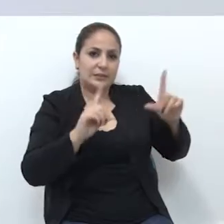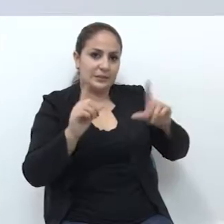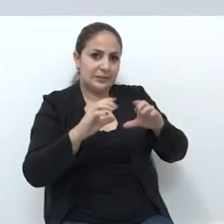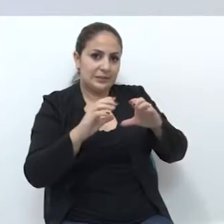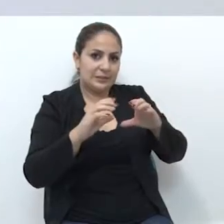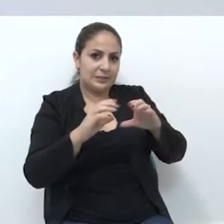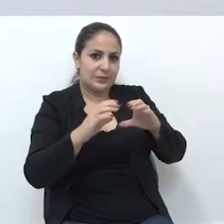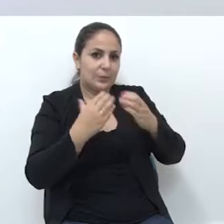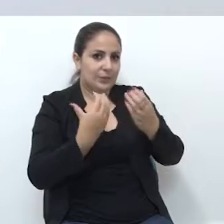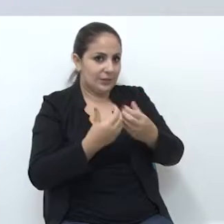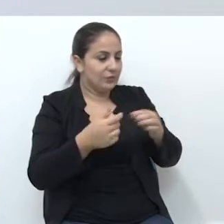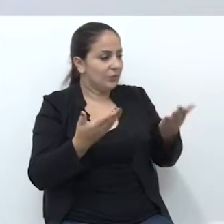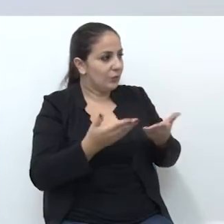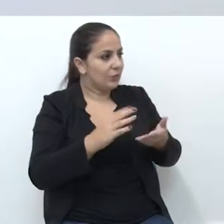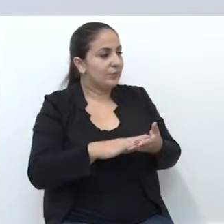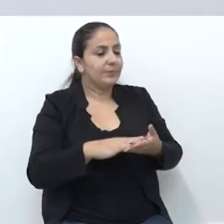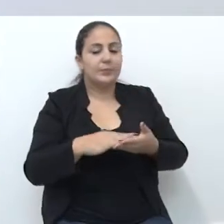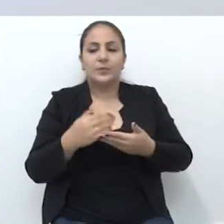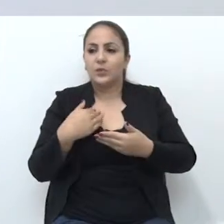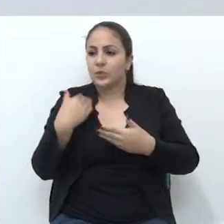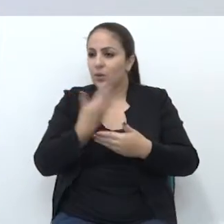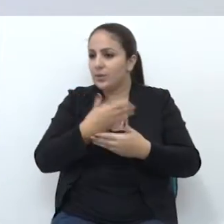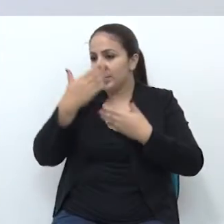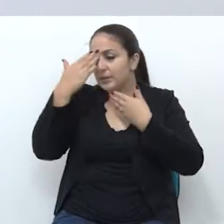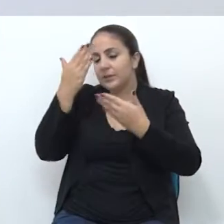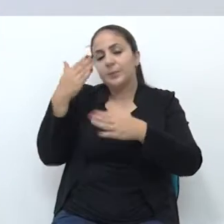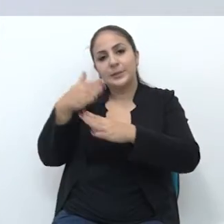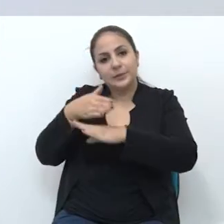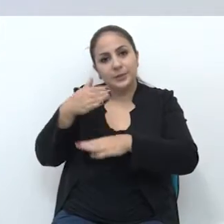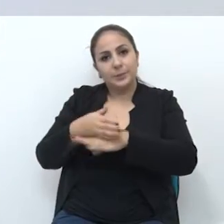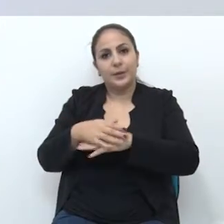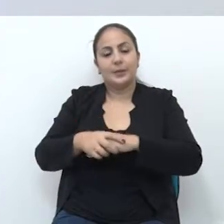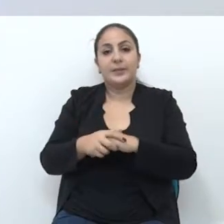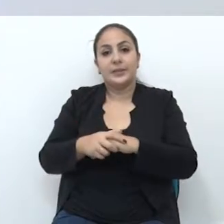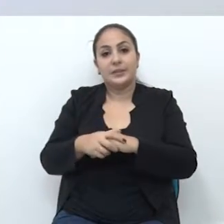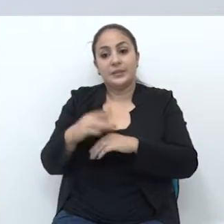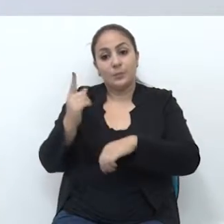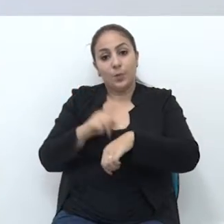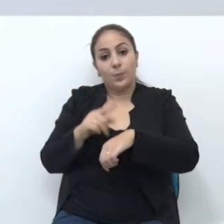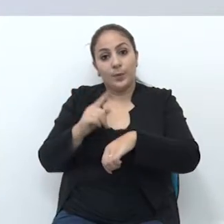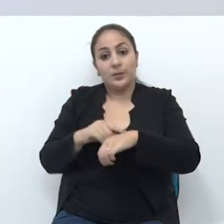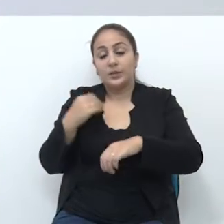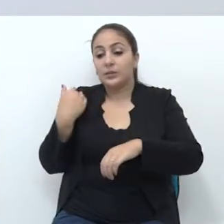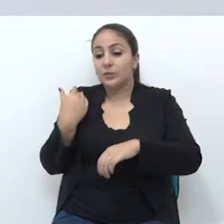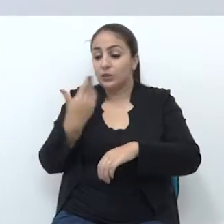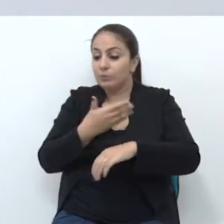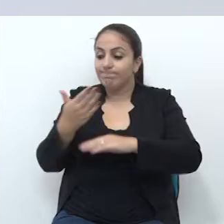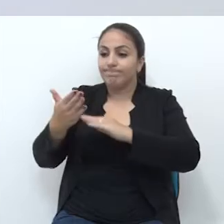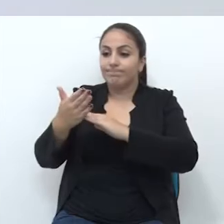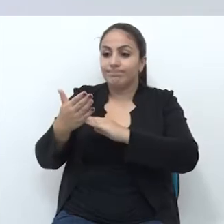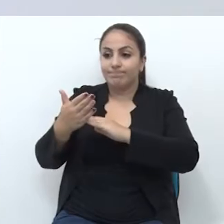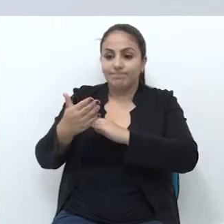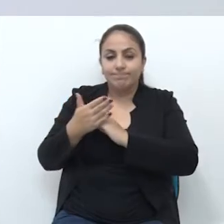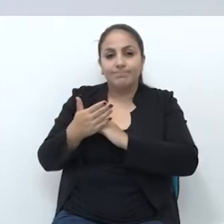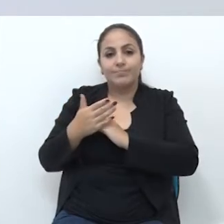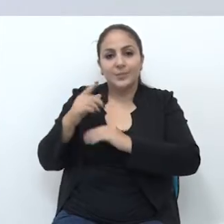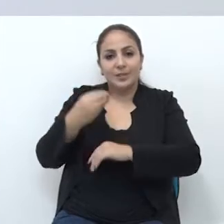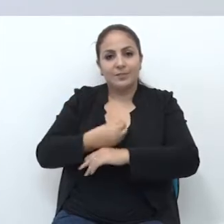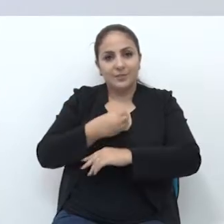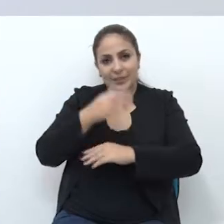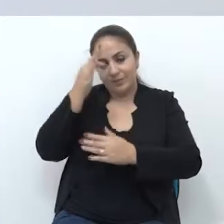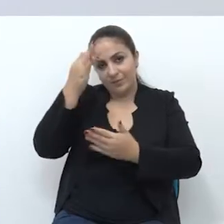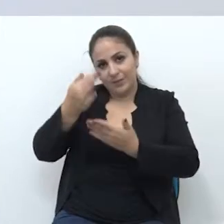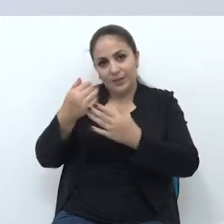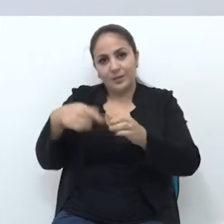Eu que agradeço que nós possamos participar desses momentos de celebração. Certamente, nos ajuda na nossa vida de fé